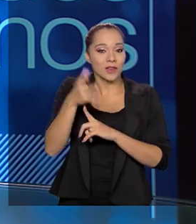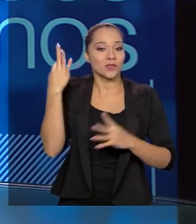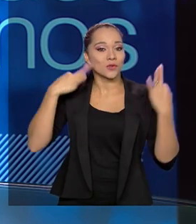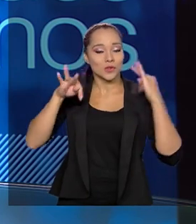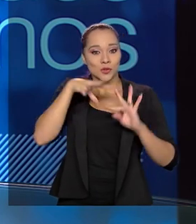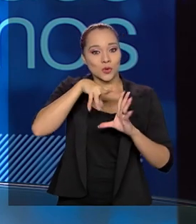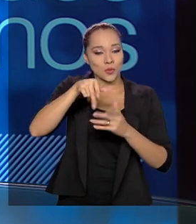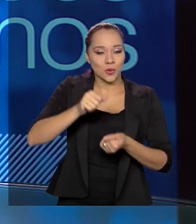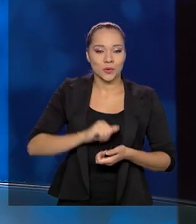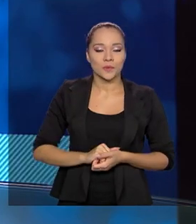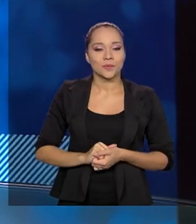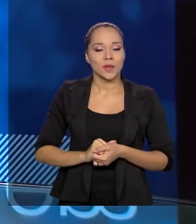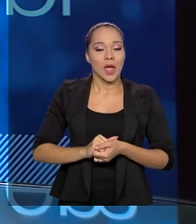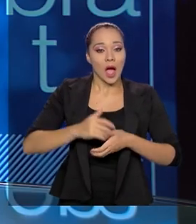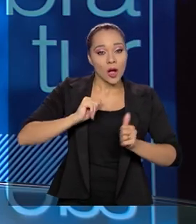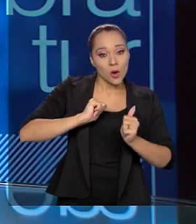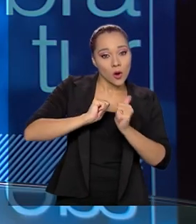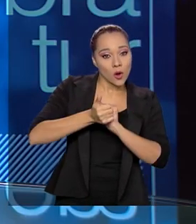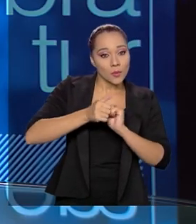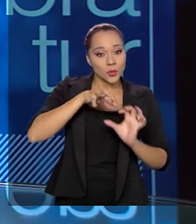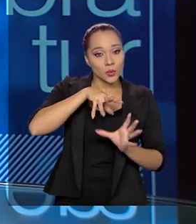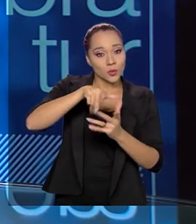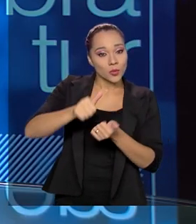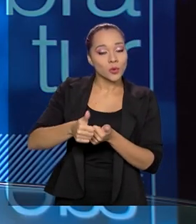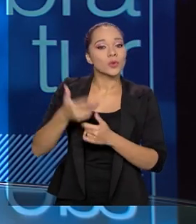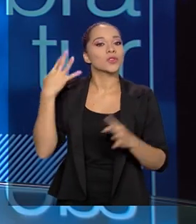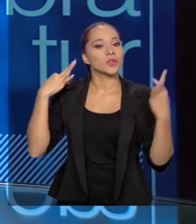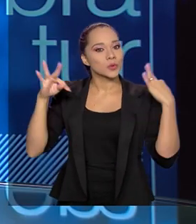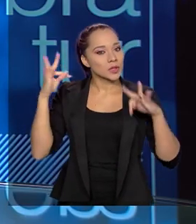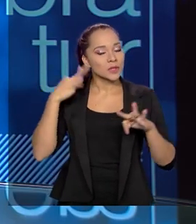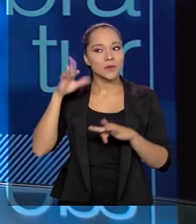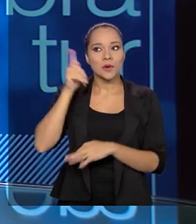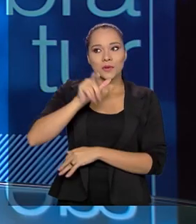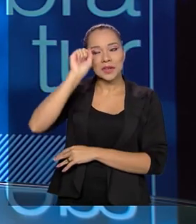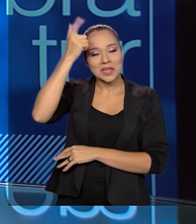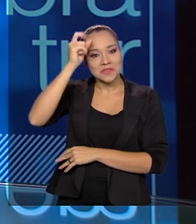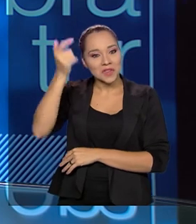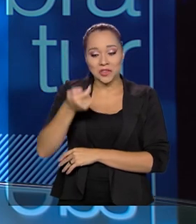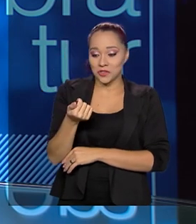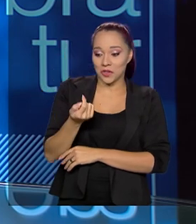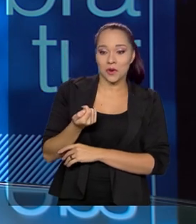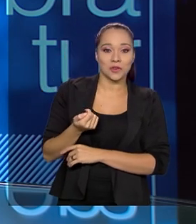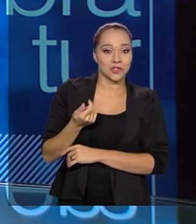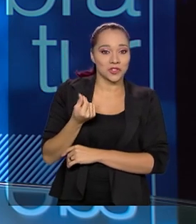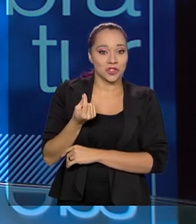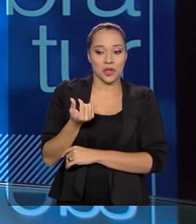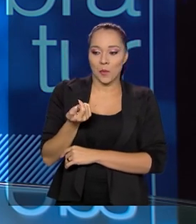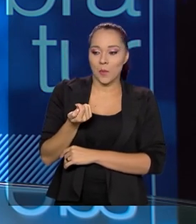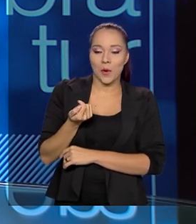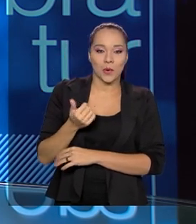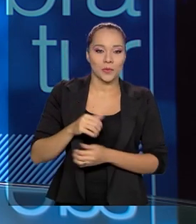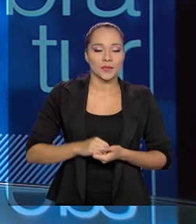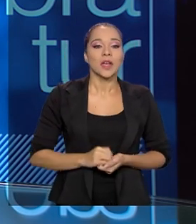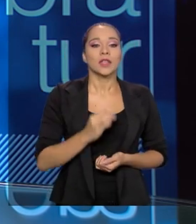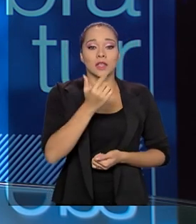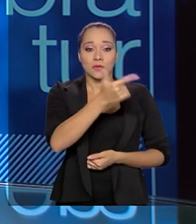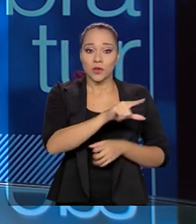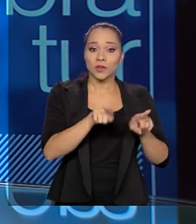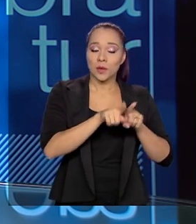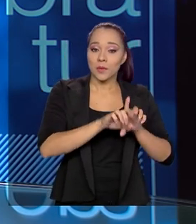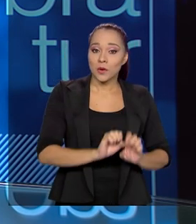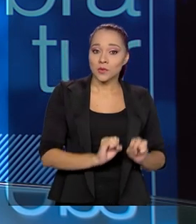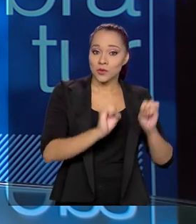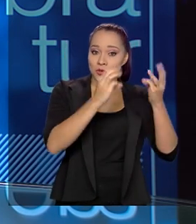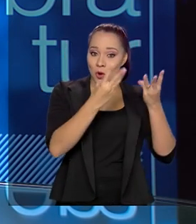Copa do Mundo do Turismo, praticamente, ganhamos com muita criatividade e muito pouco dinheiro. Ganhamos a New York Adventure Travel Show